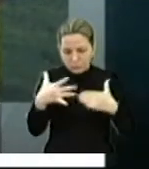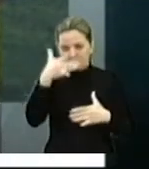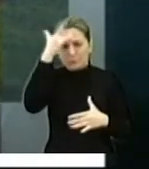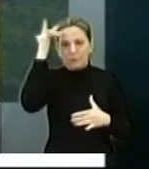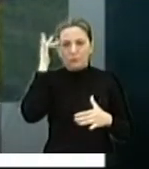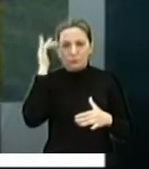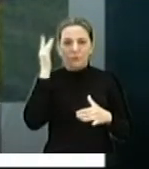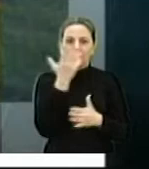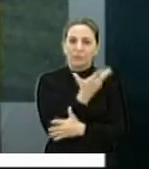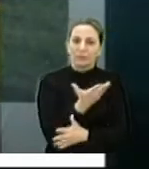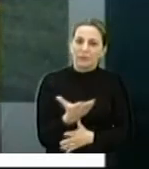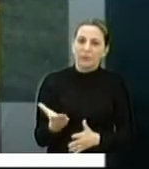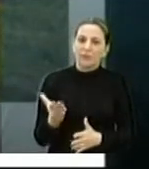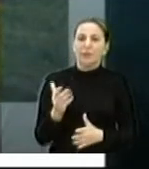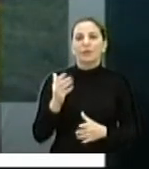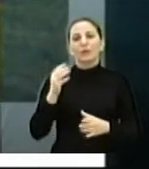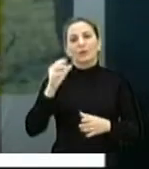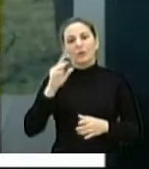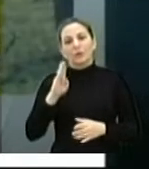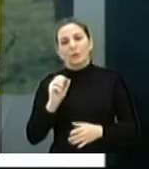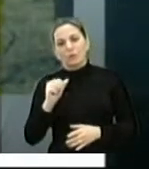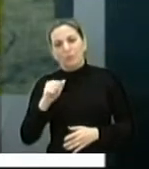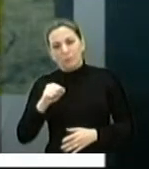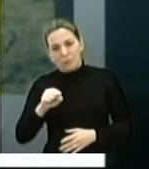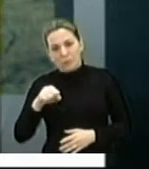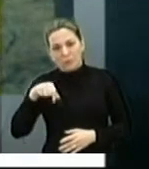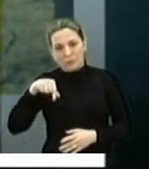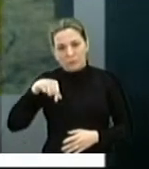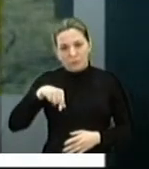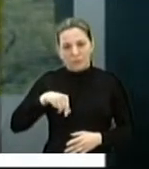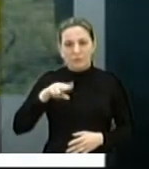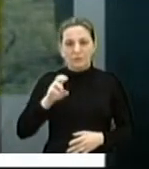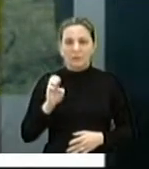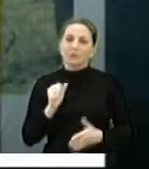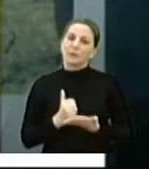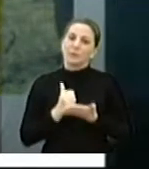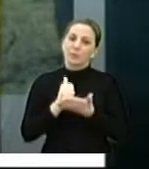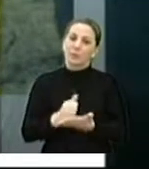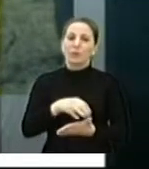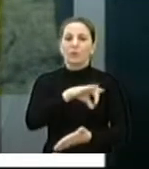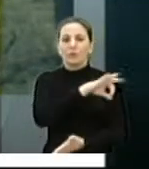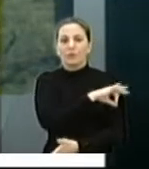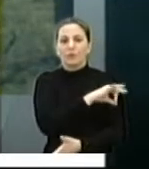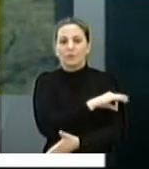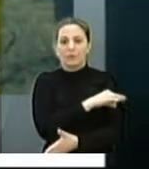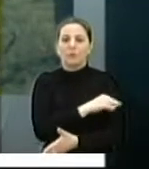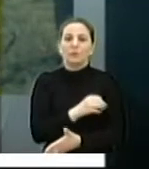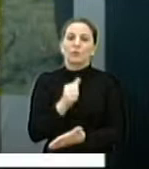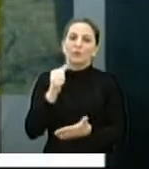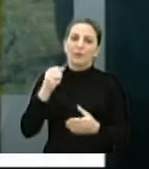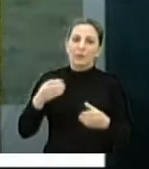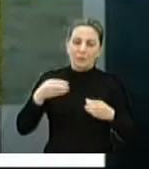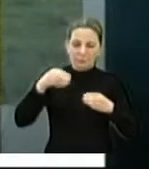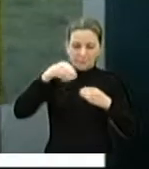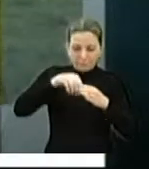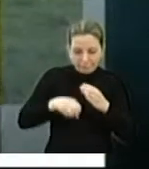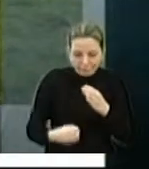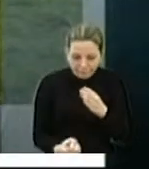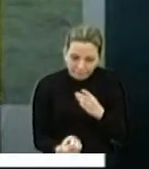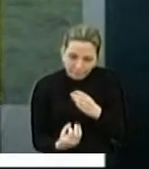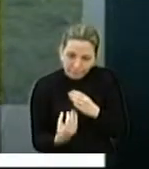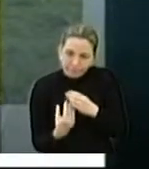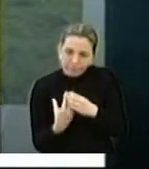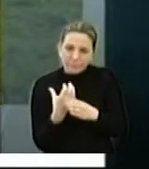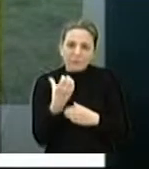do Bosque, e conseguimos lá, com o apoio da prefeitura, recuperar, plantar, replantar